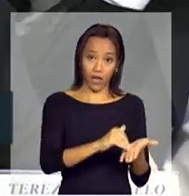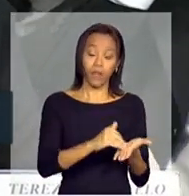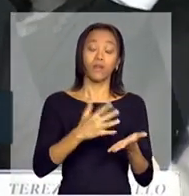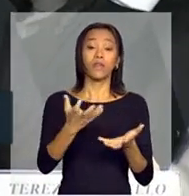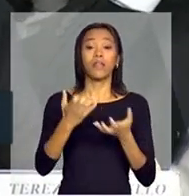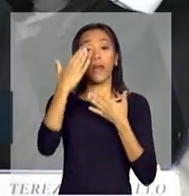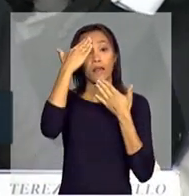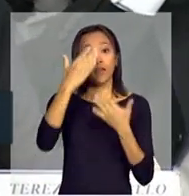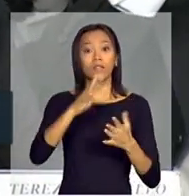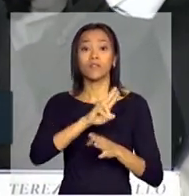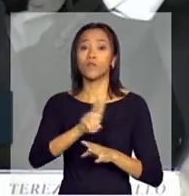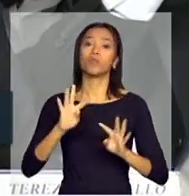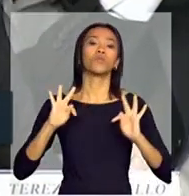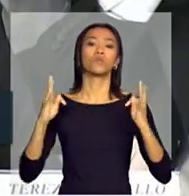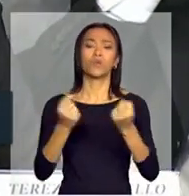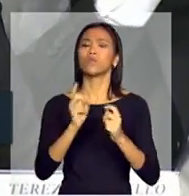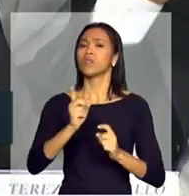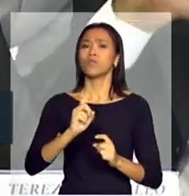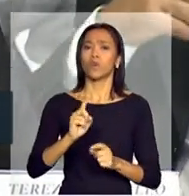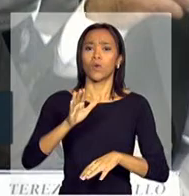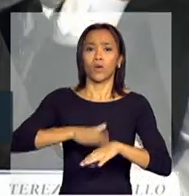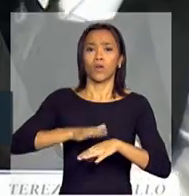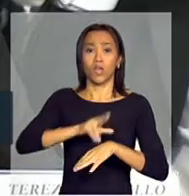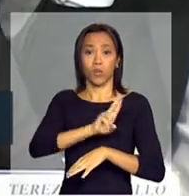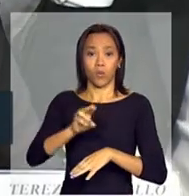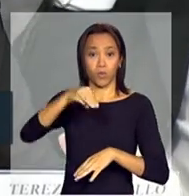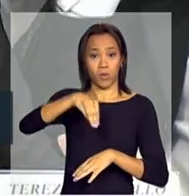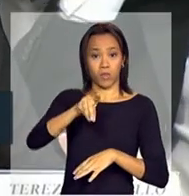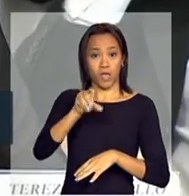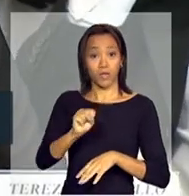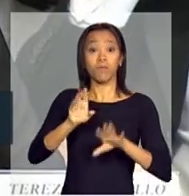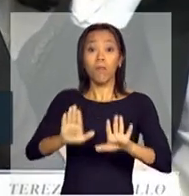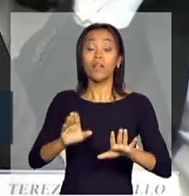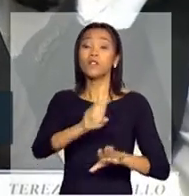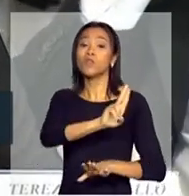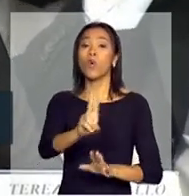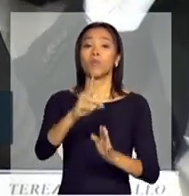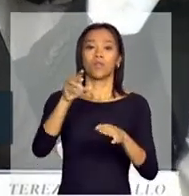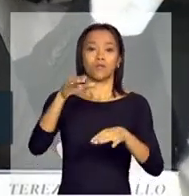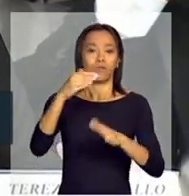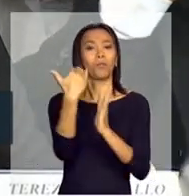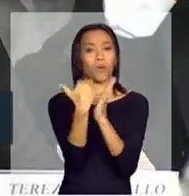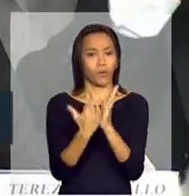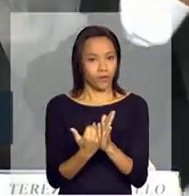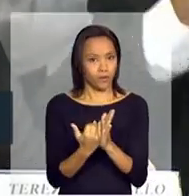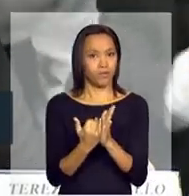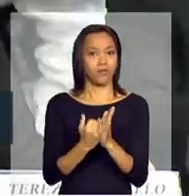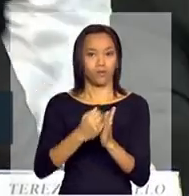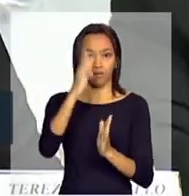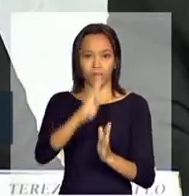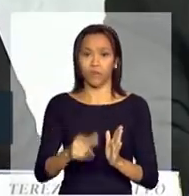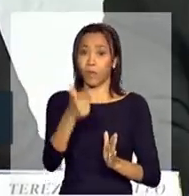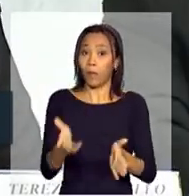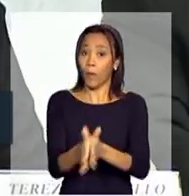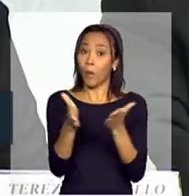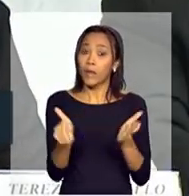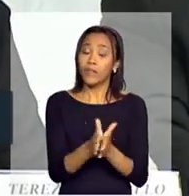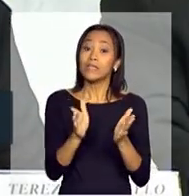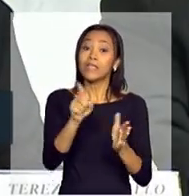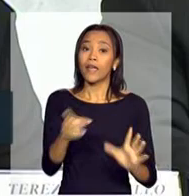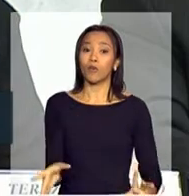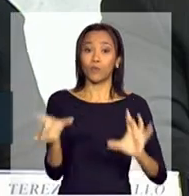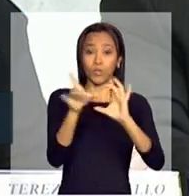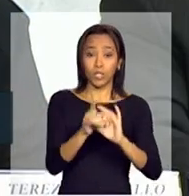de todos. Eu vou falar não em nome do MDS, mas falar em nome do Brasil Sem Miséria, que é uma ação colegiada, conjunta com o Ministério da